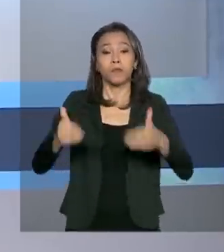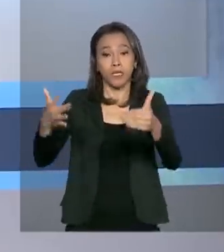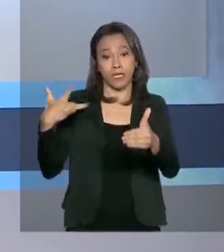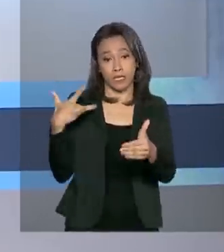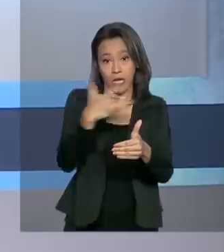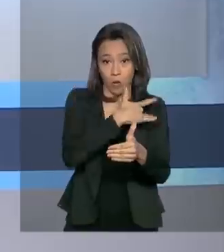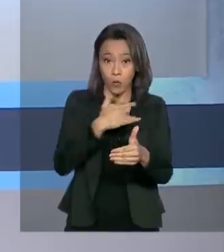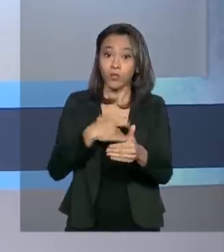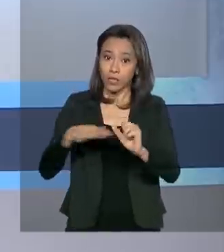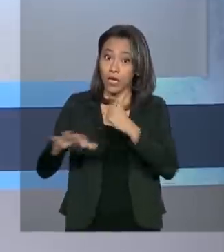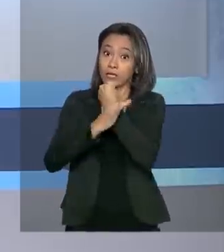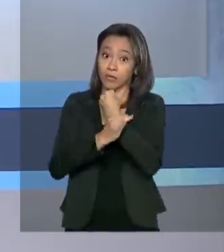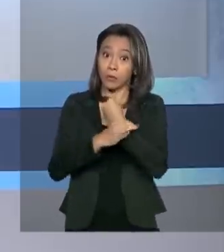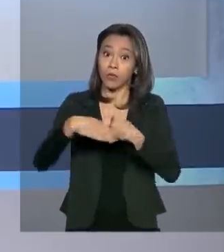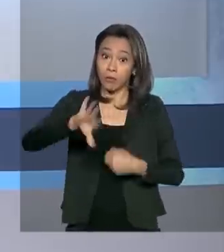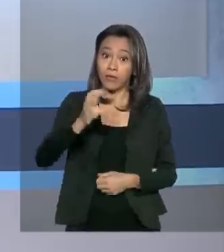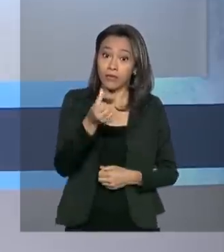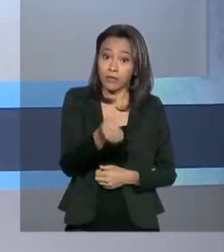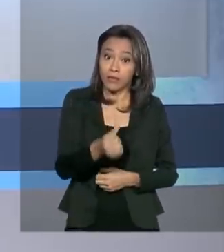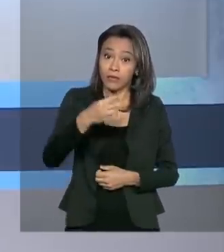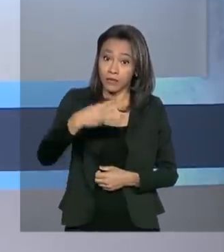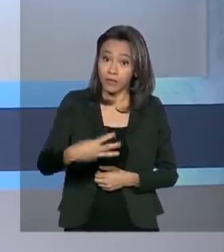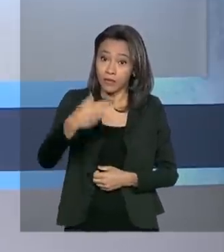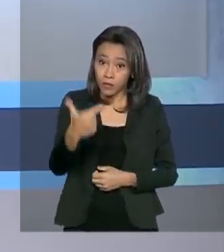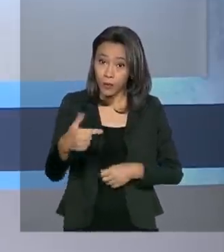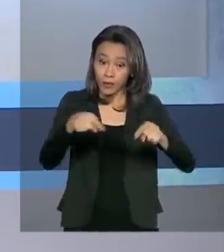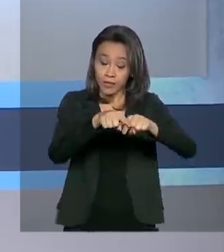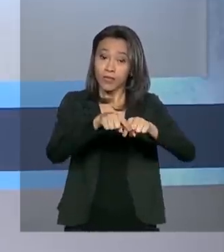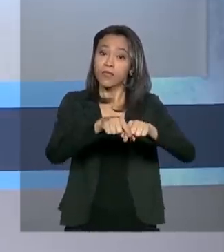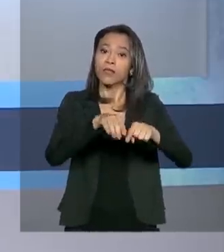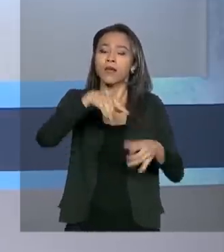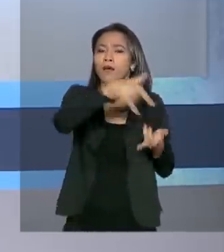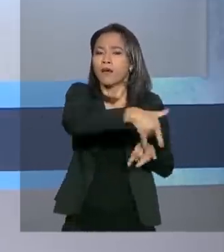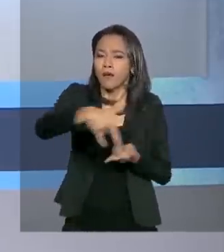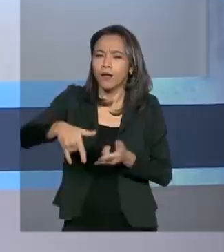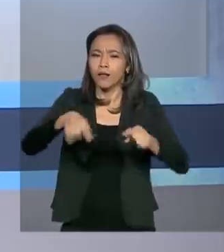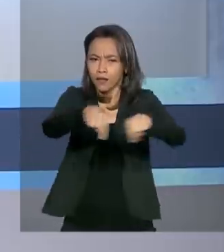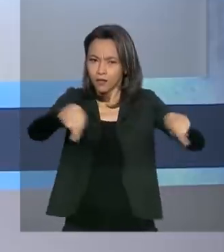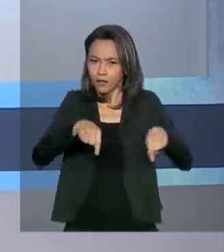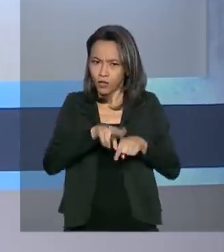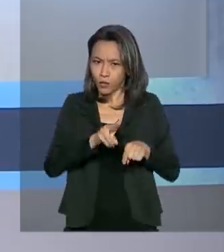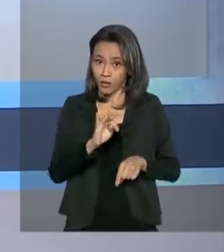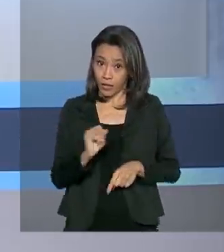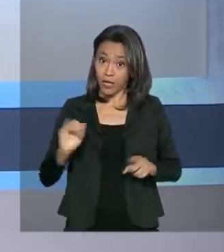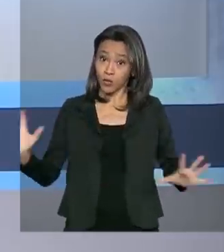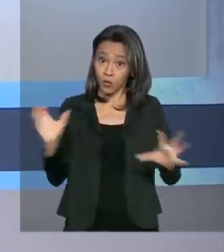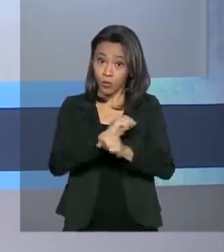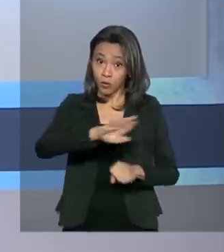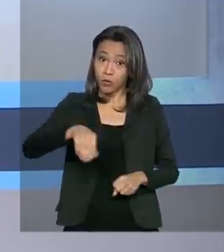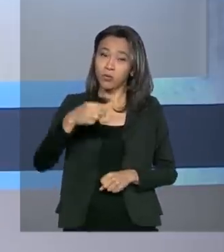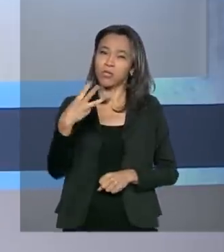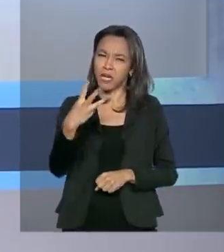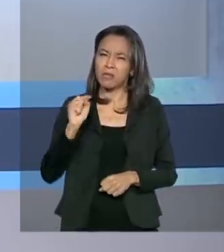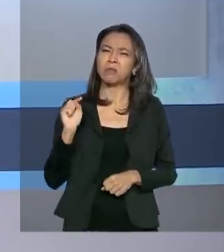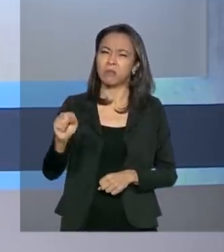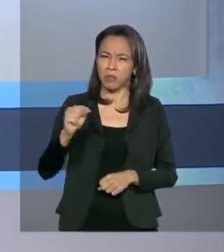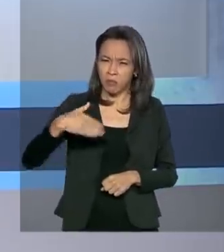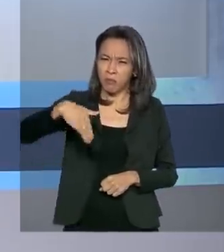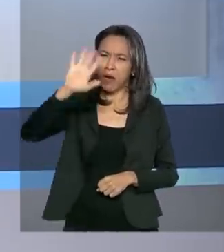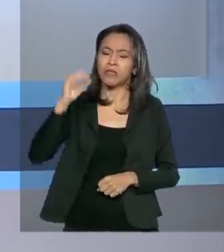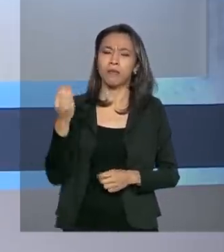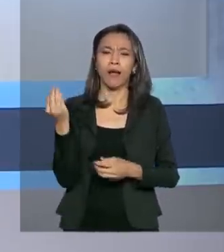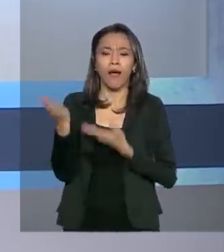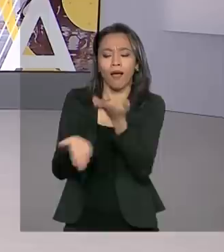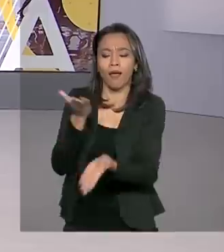632 leitos de UTI. Ao todo, são quase 3 mil leitos em todo o país para atender pacientes graves de